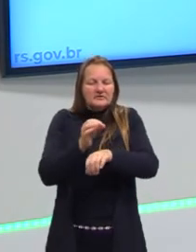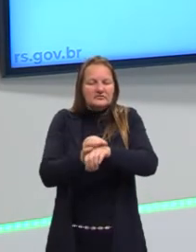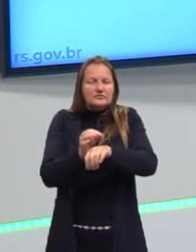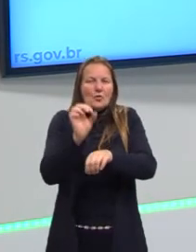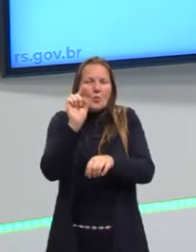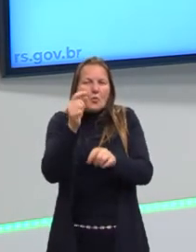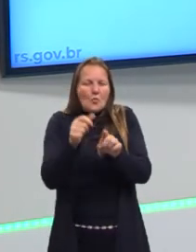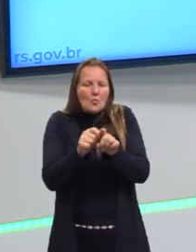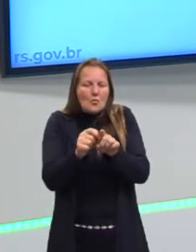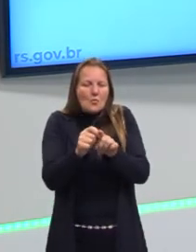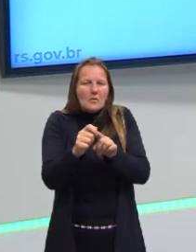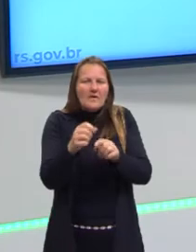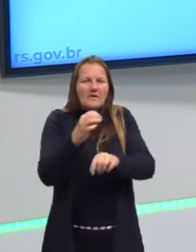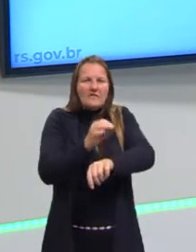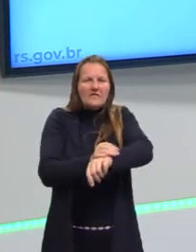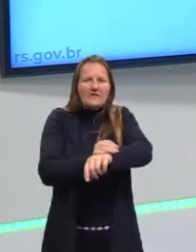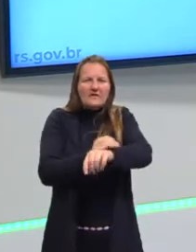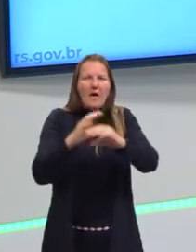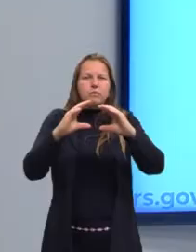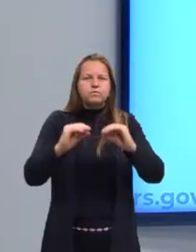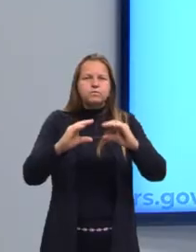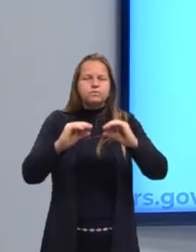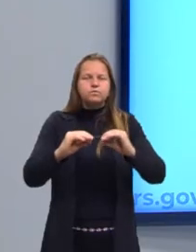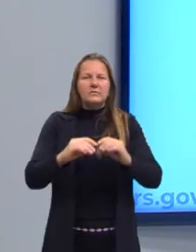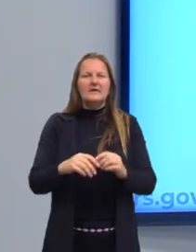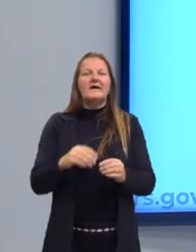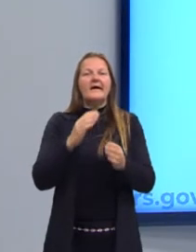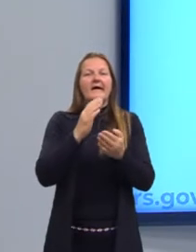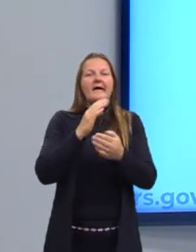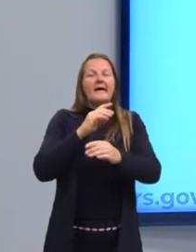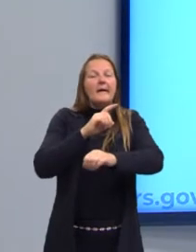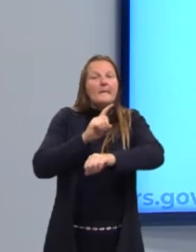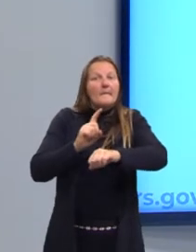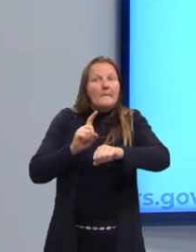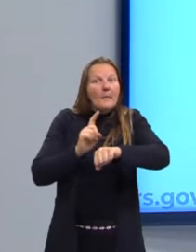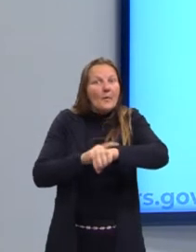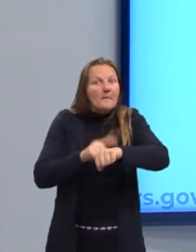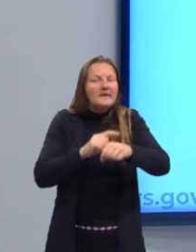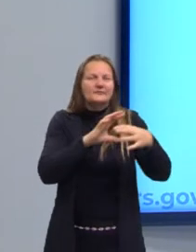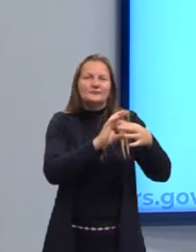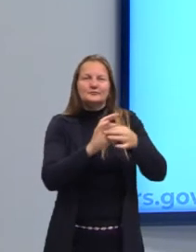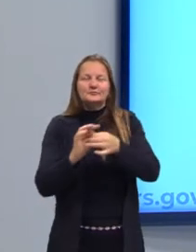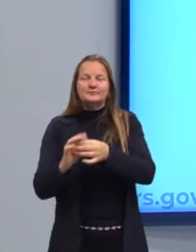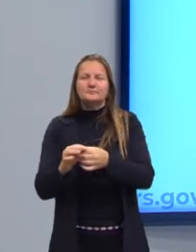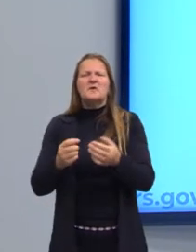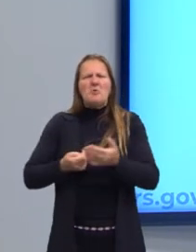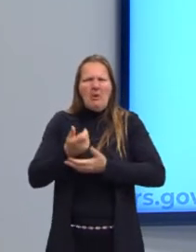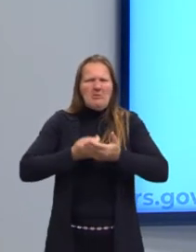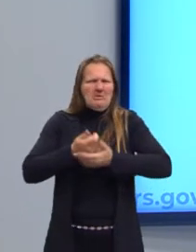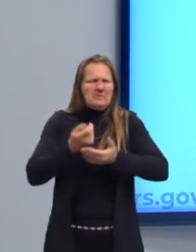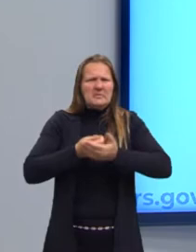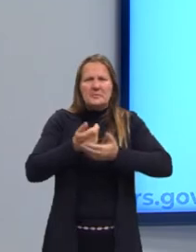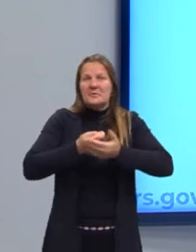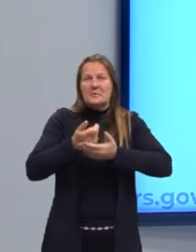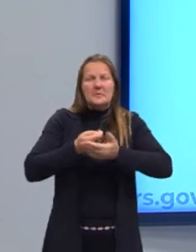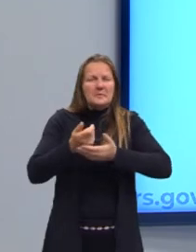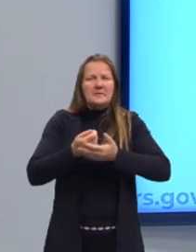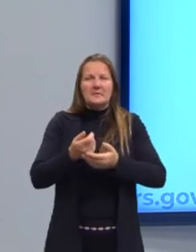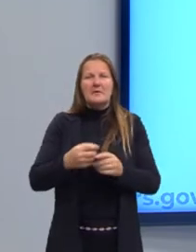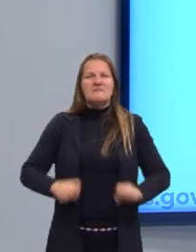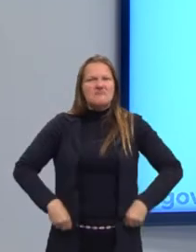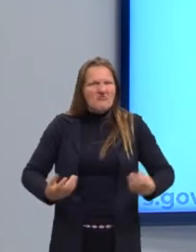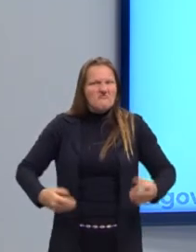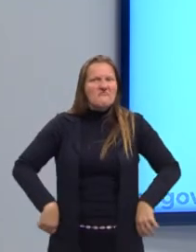grão de ervilha no colchão. E na Idade Moderna e Contemporânea, nós passamos, então, a ter o consumo, certo? Porque essa é